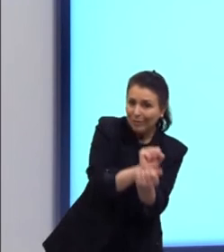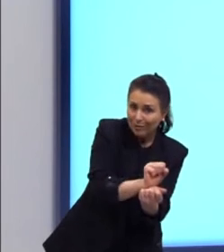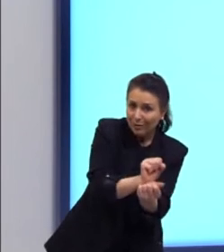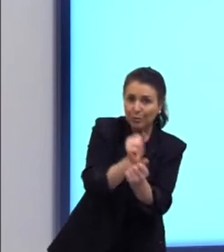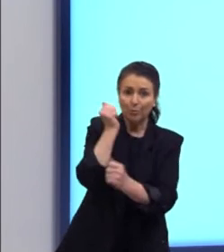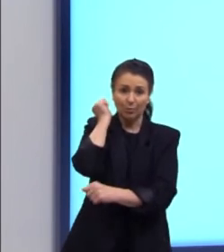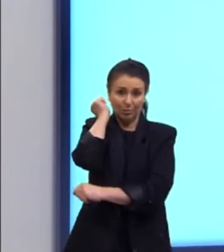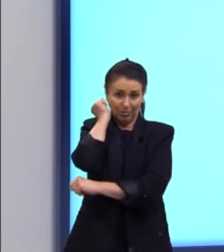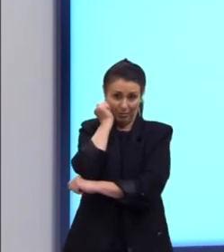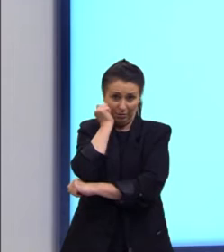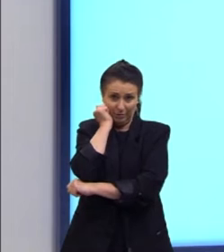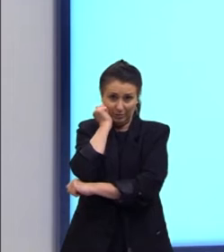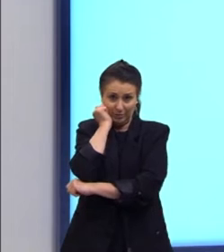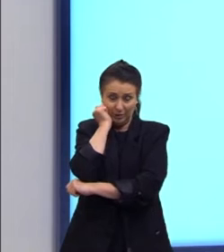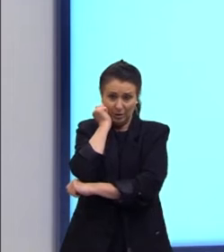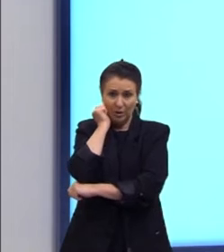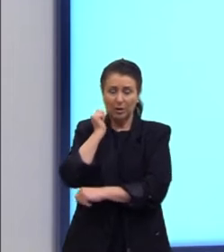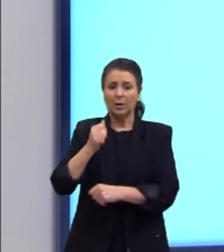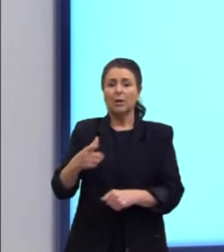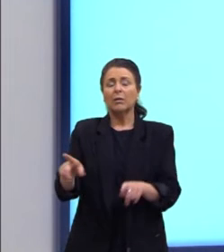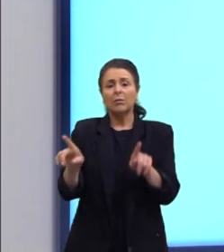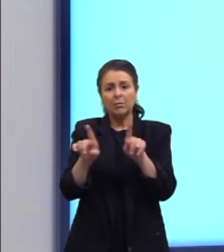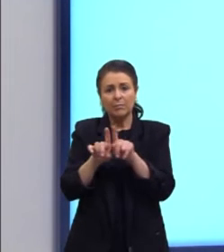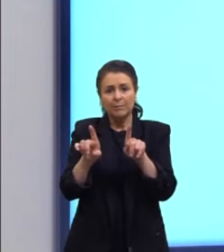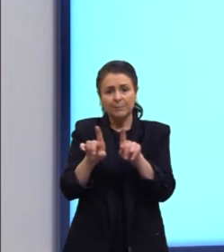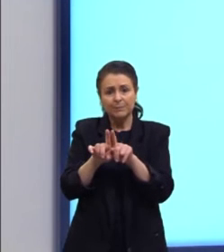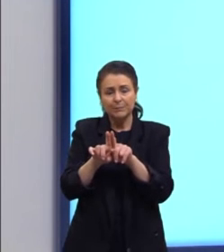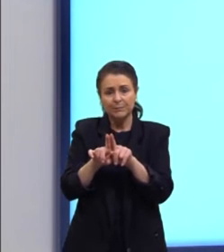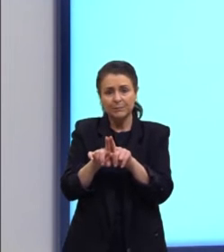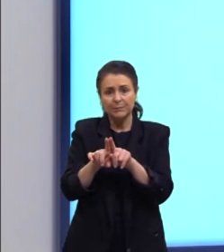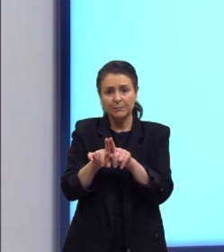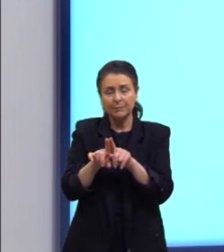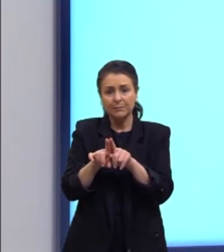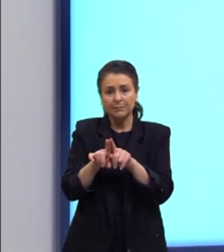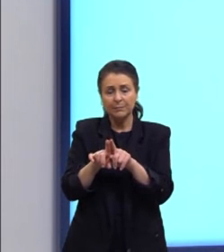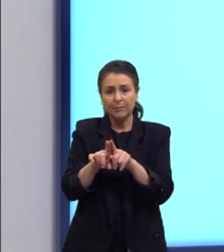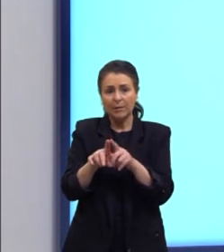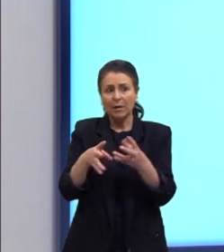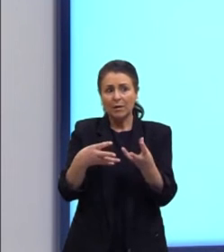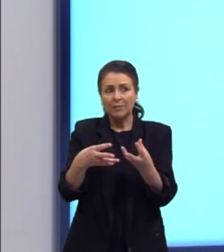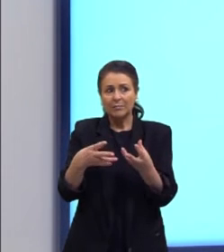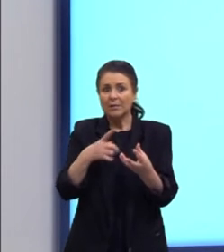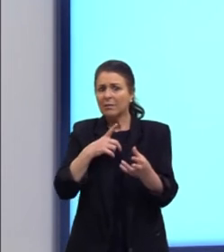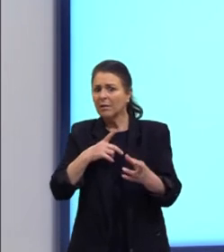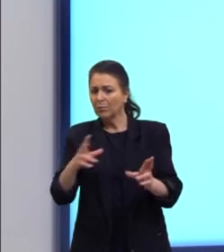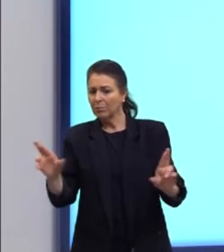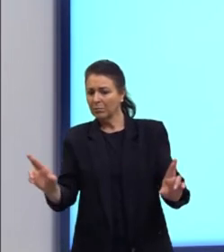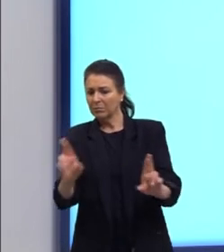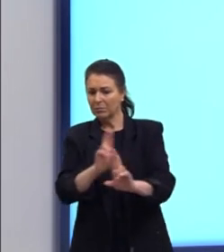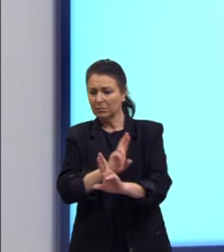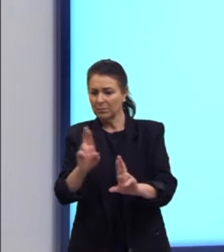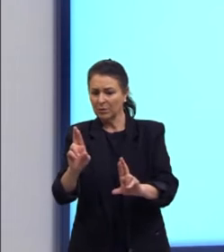acaba, acabam, né, se relacionando e há uma mescla dessas